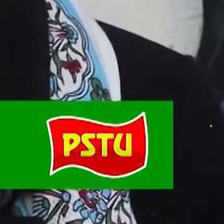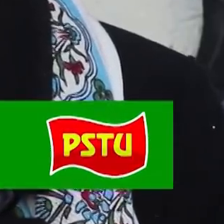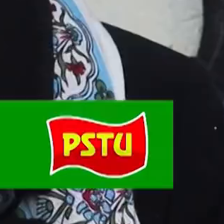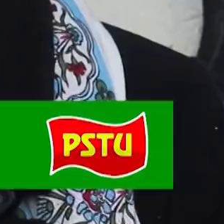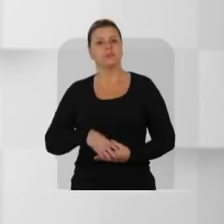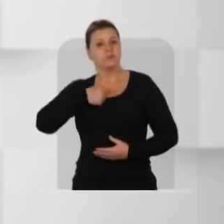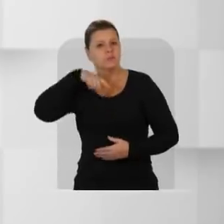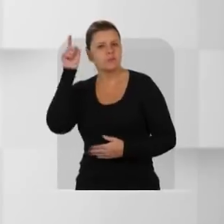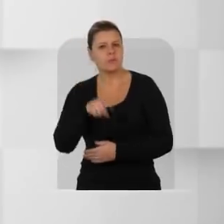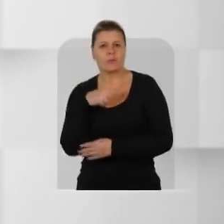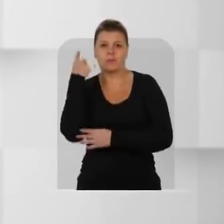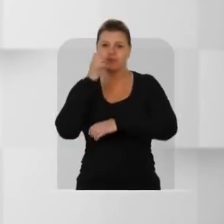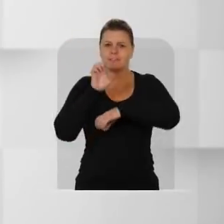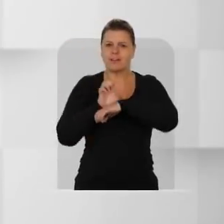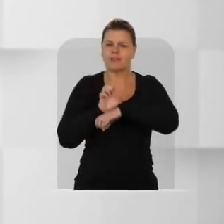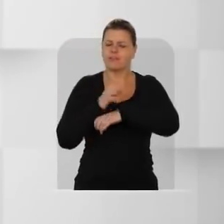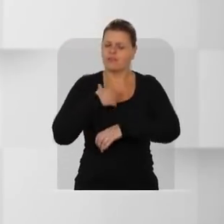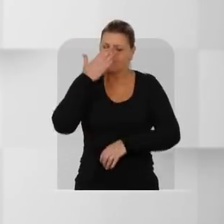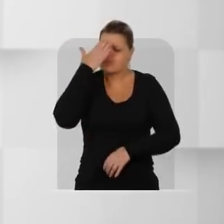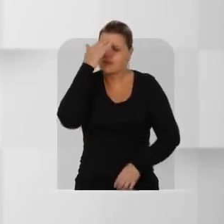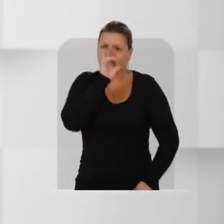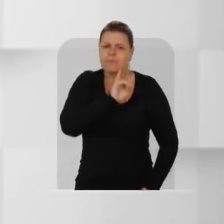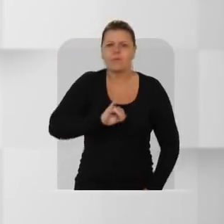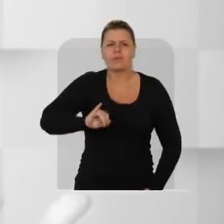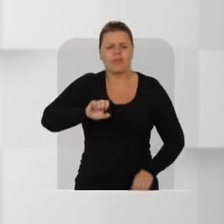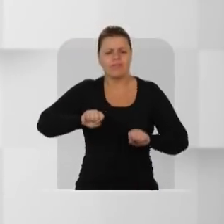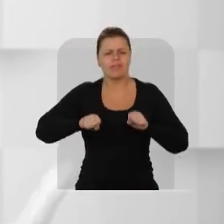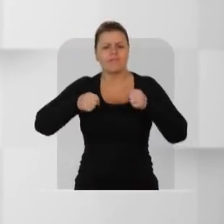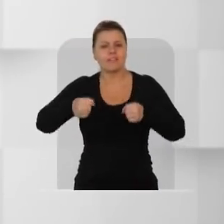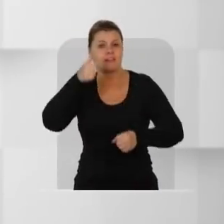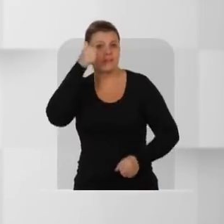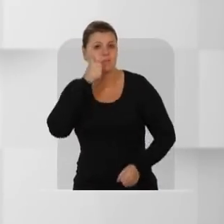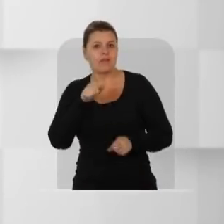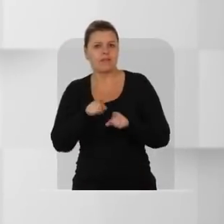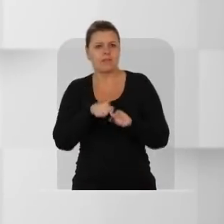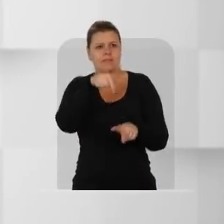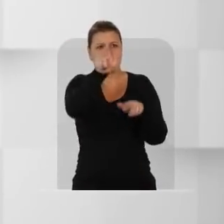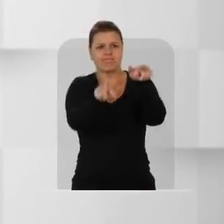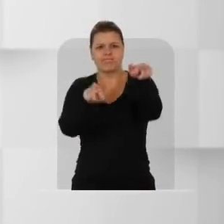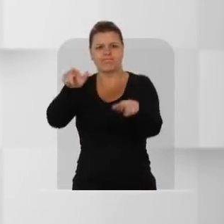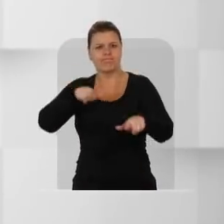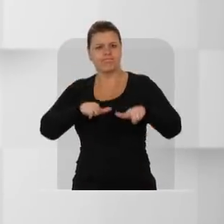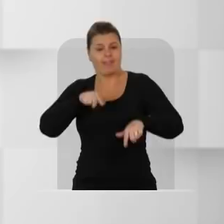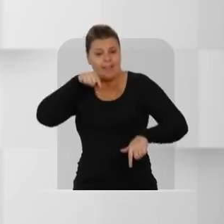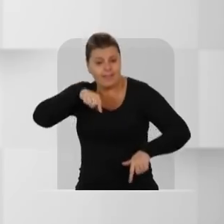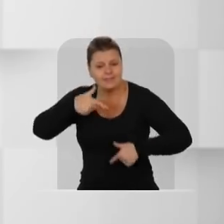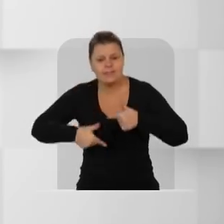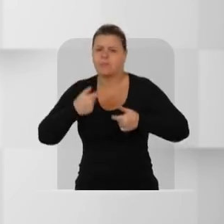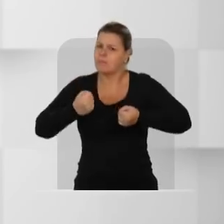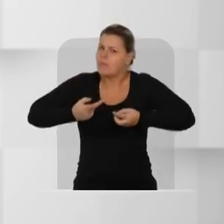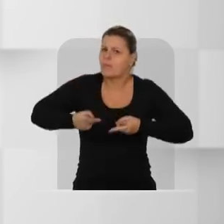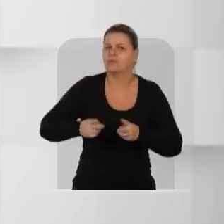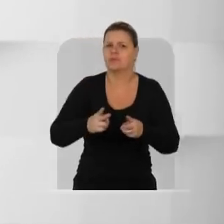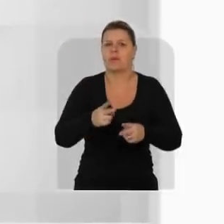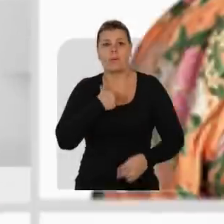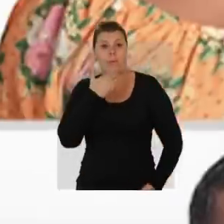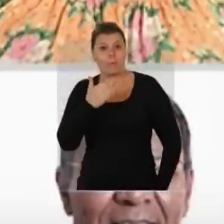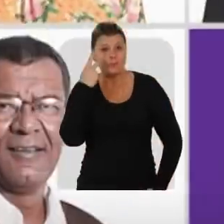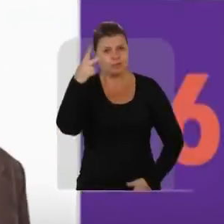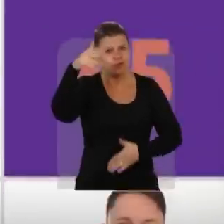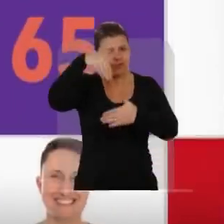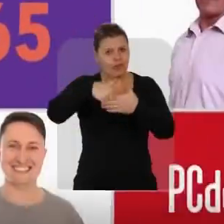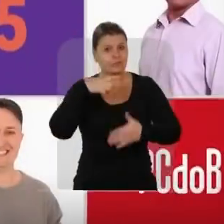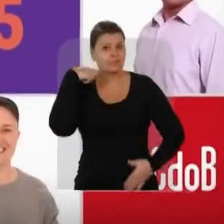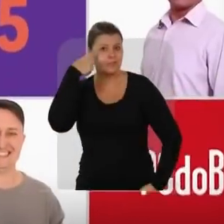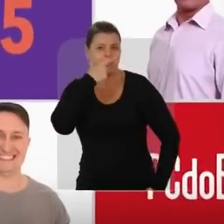161. Sou deputada estadual e sei como isso é importante na defesa das mulheres e dos trabalhadores. Esse trabalho tem que continuar.